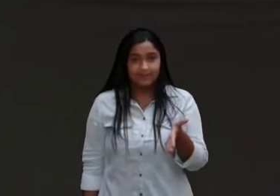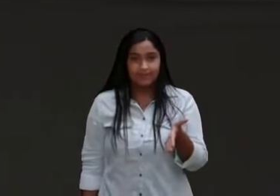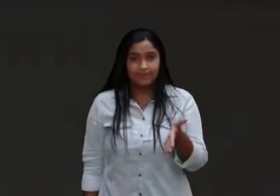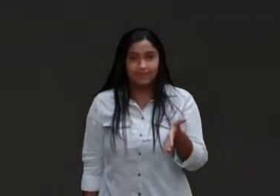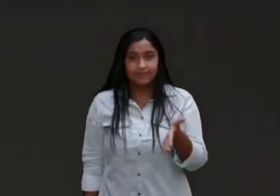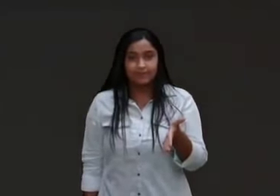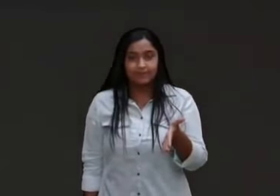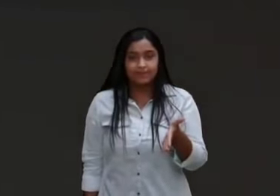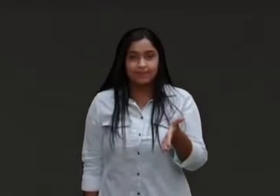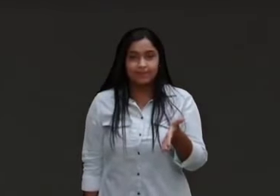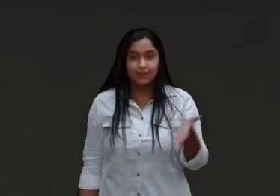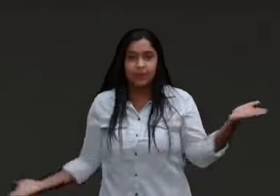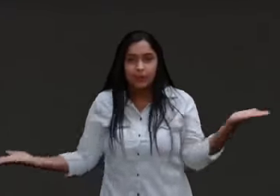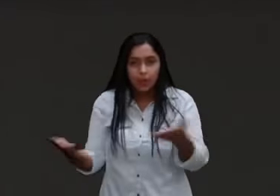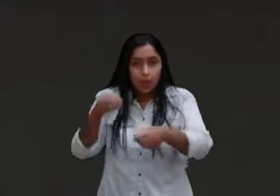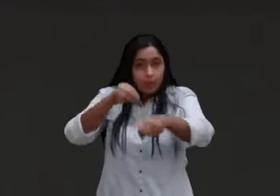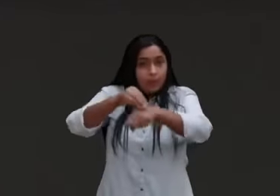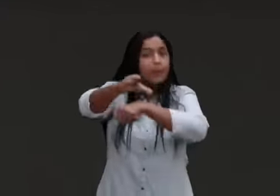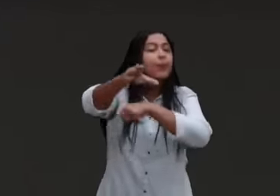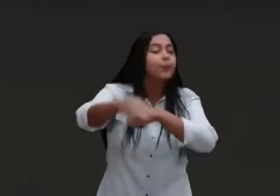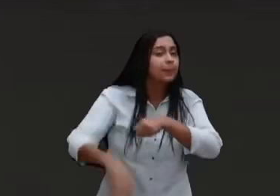eu quero te falar uma coisa,